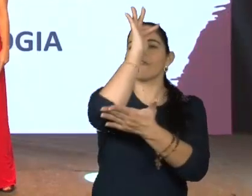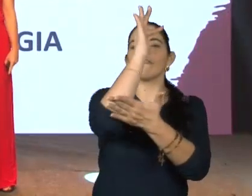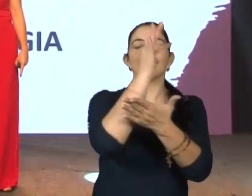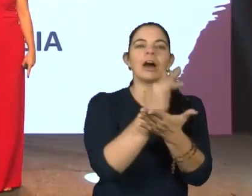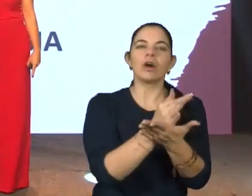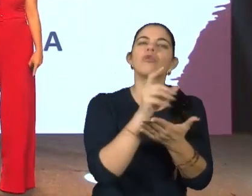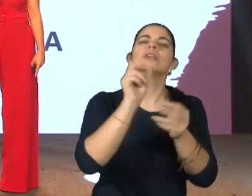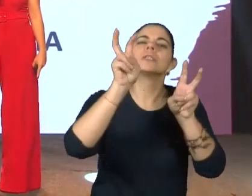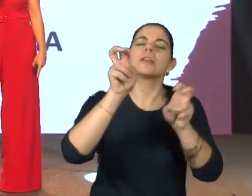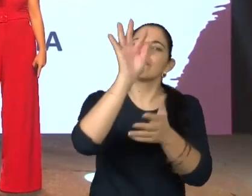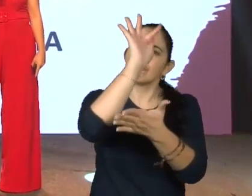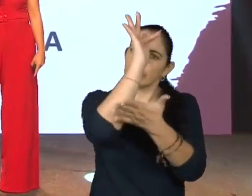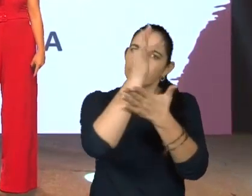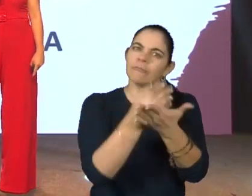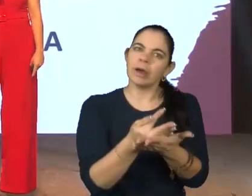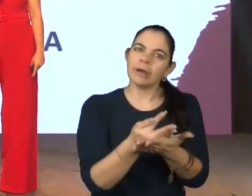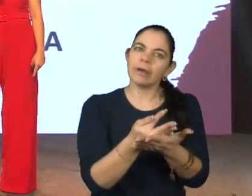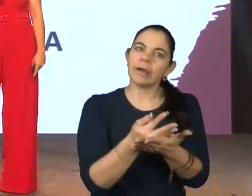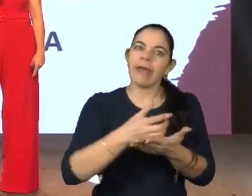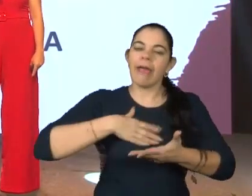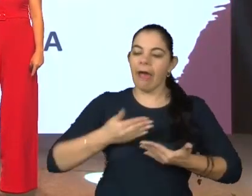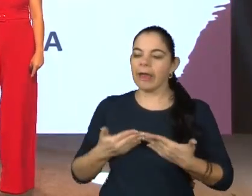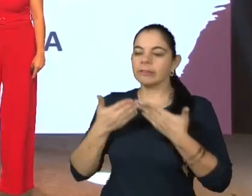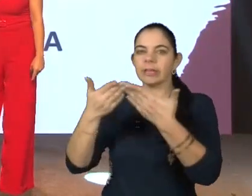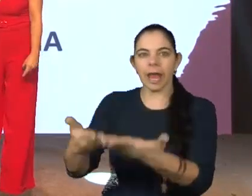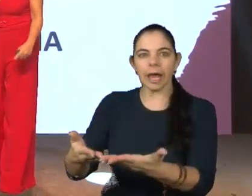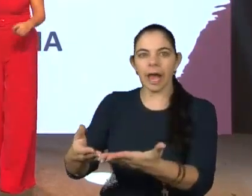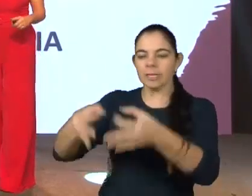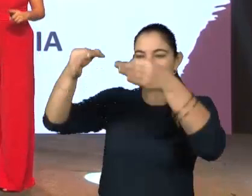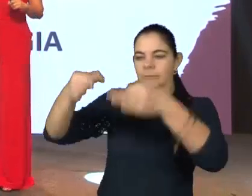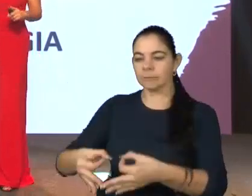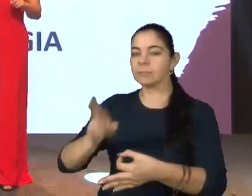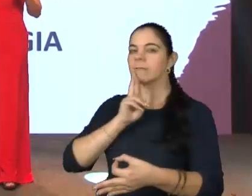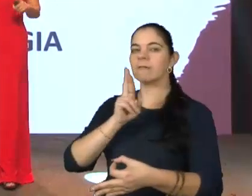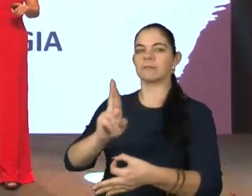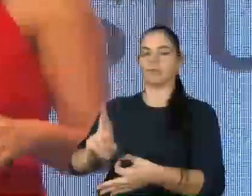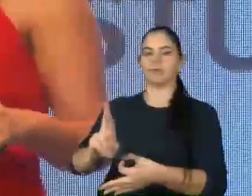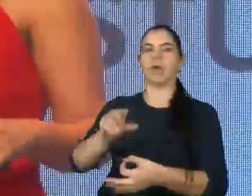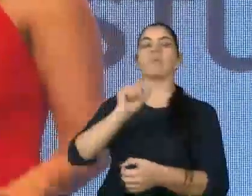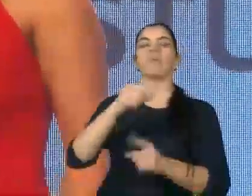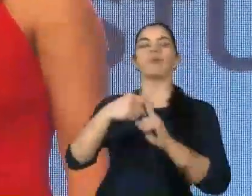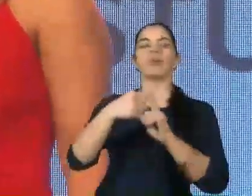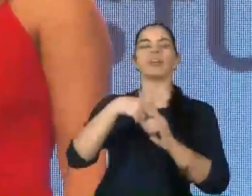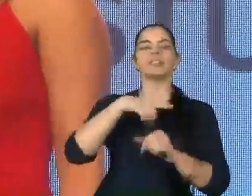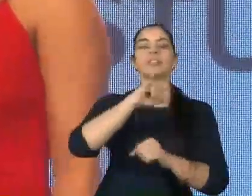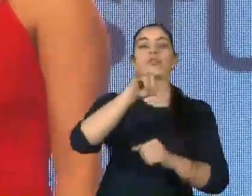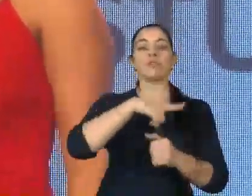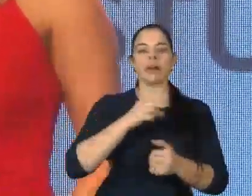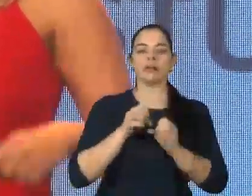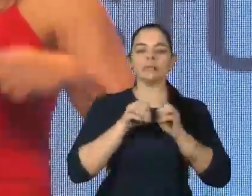O que é a fé? É a entrega na certeza da resposta. Então, quando nós vamos ensinar algo para uma criança,